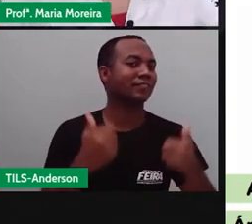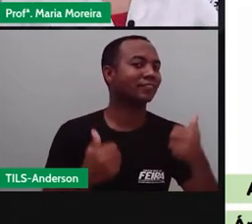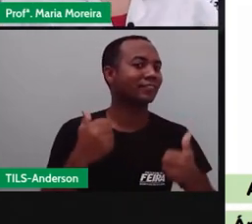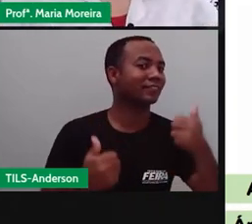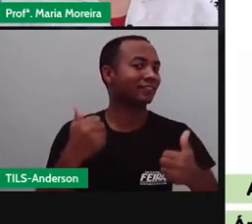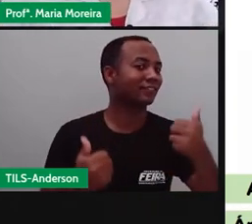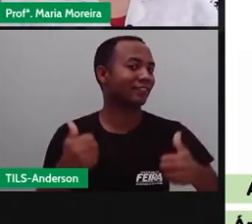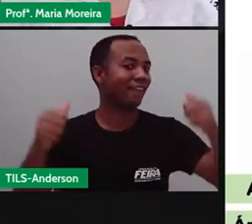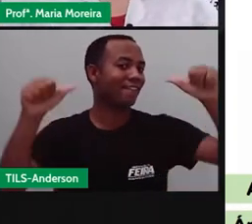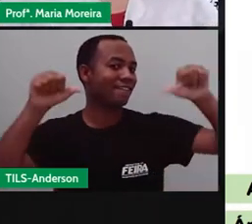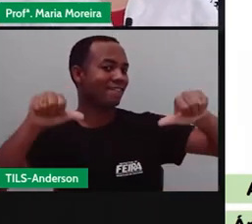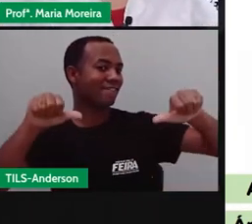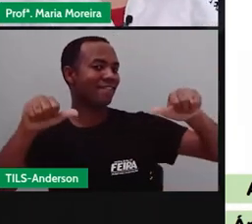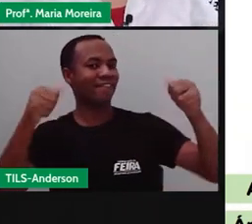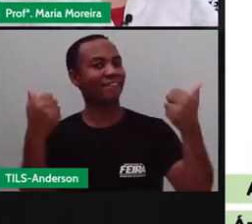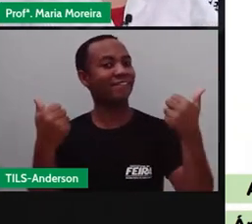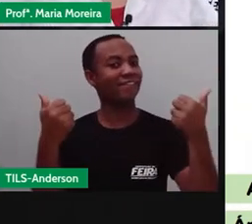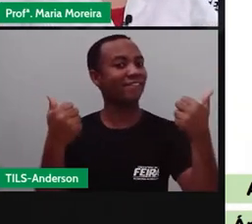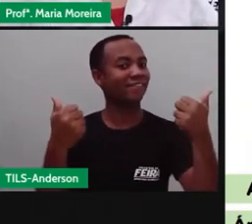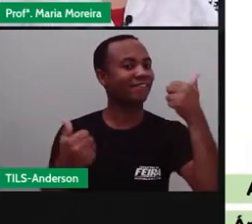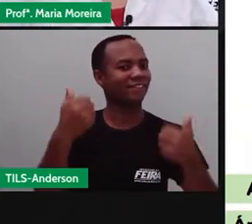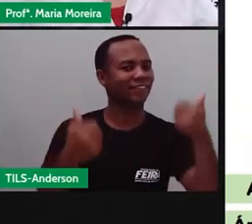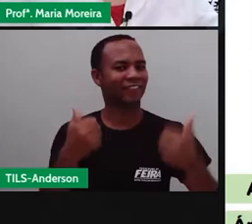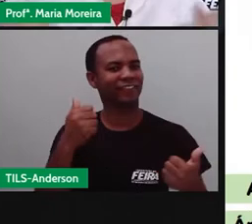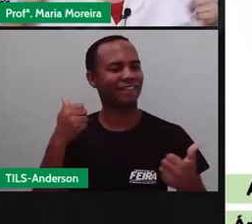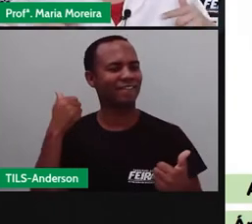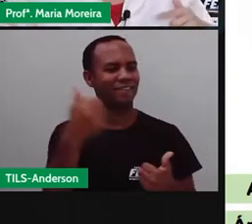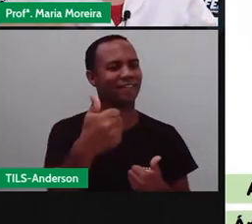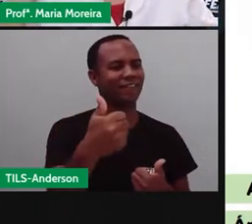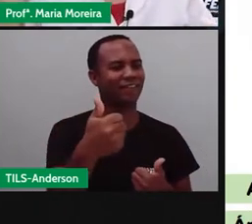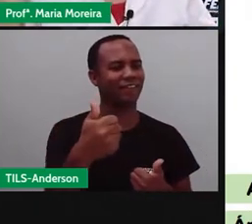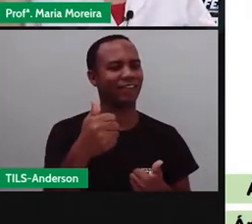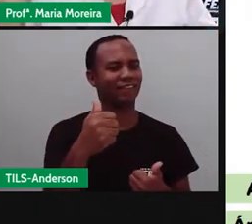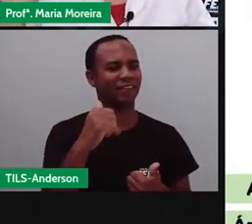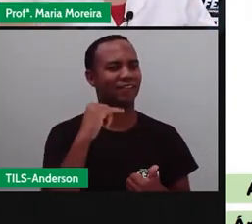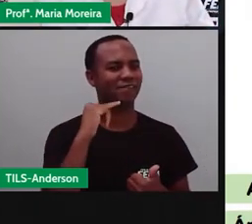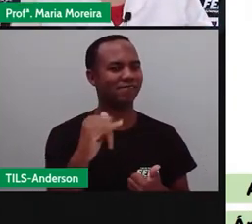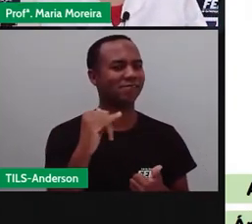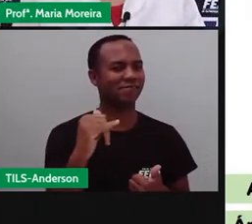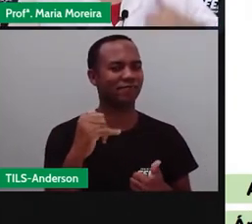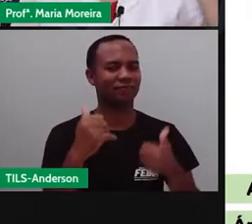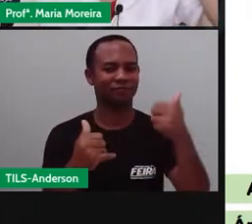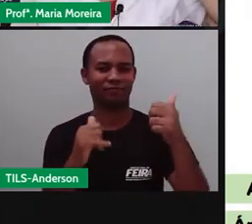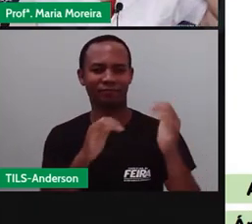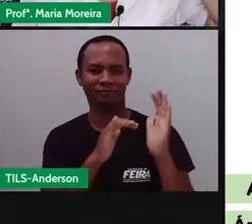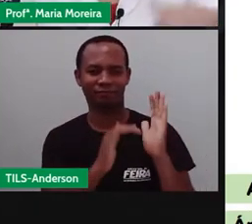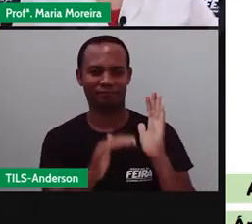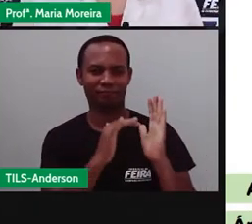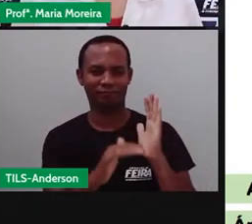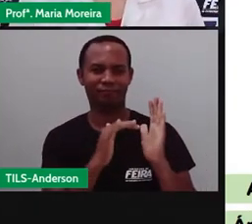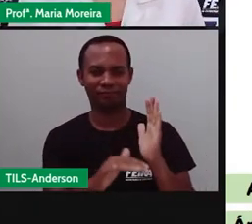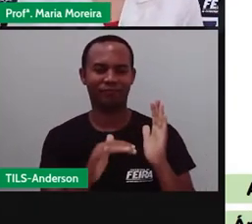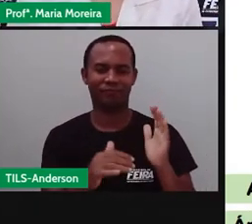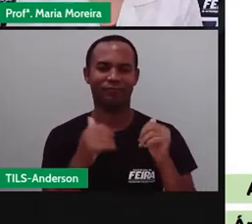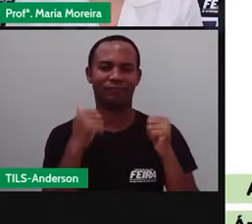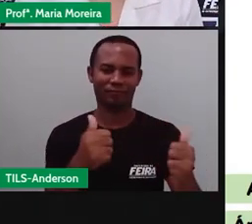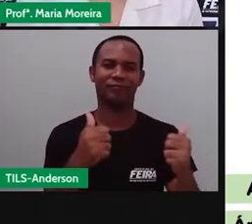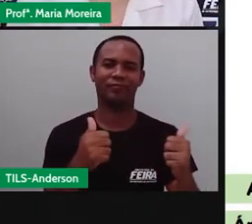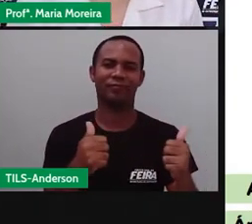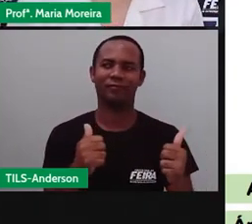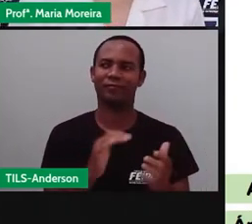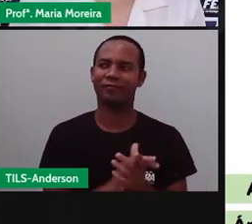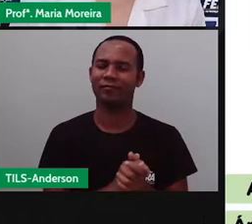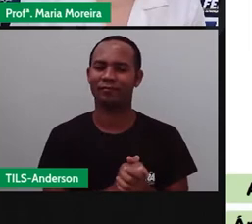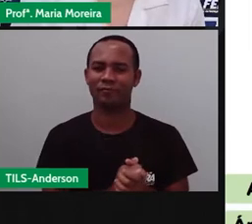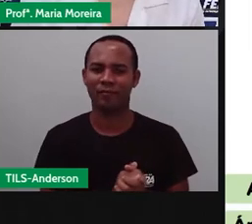aqui embaixo, já deixaram? Vamos lá, né, gente? Comentário, ó, se inscrever, curtida e vamos